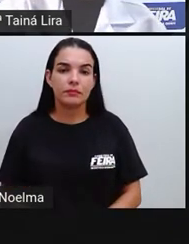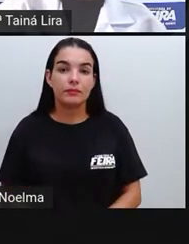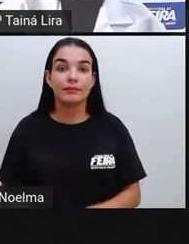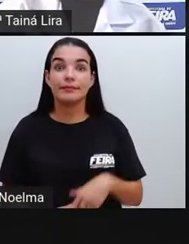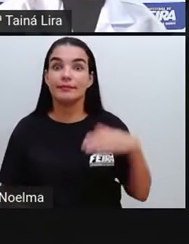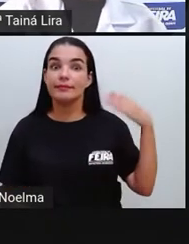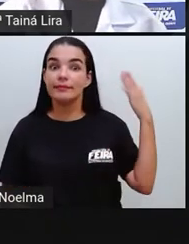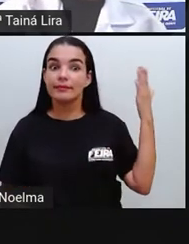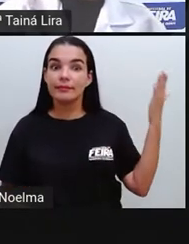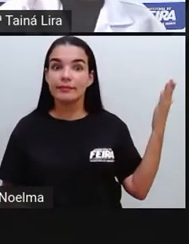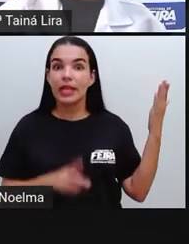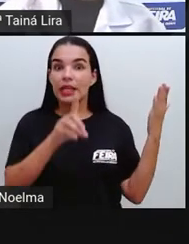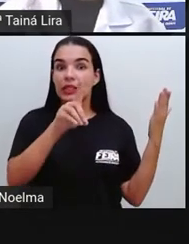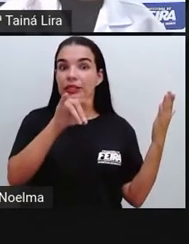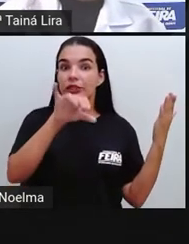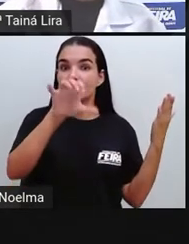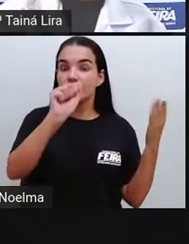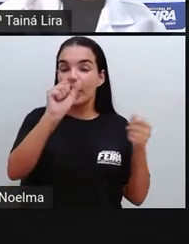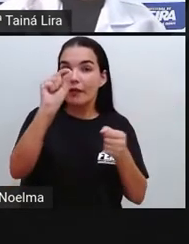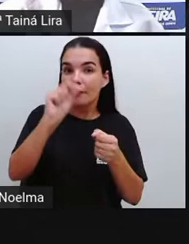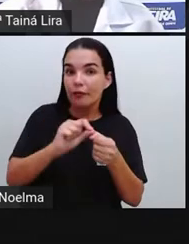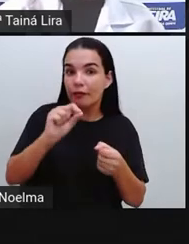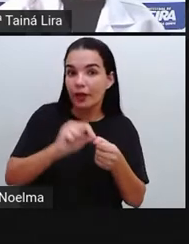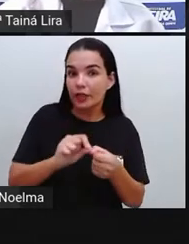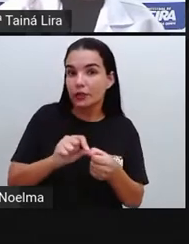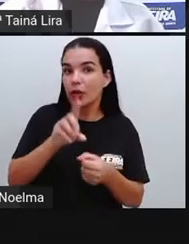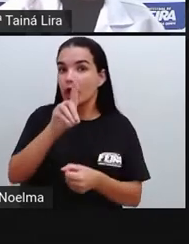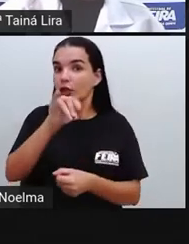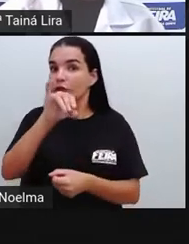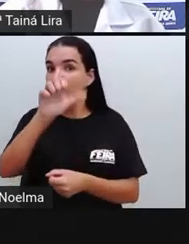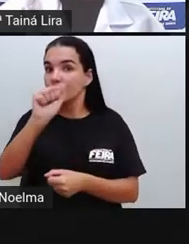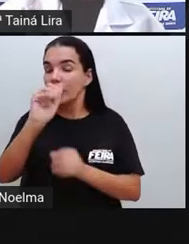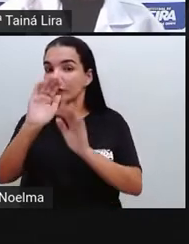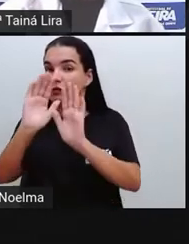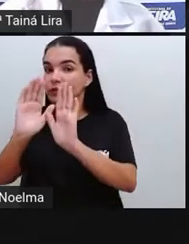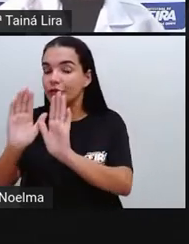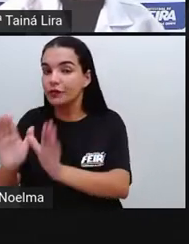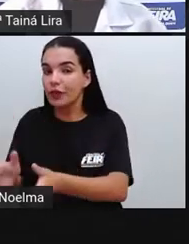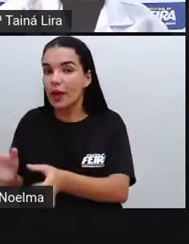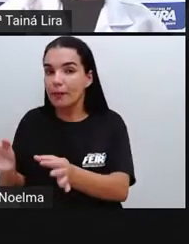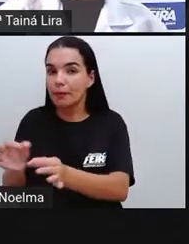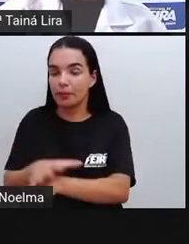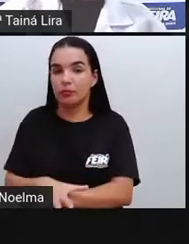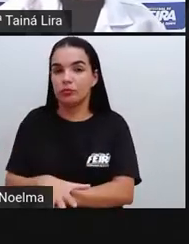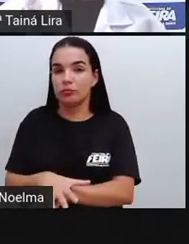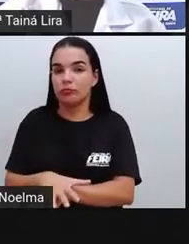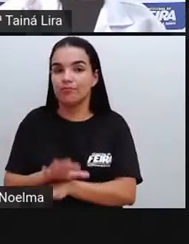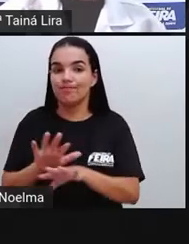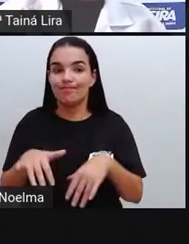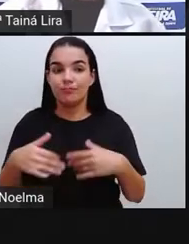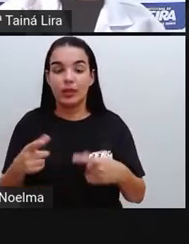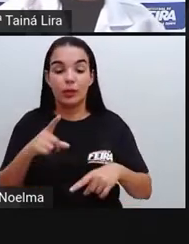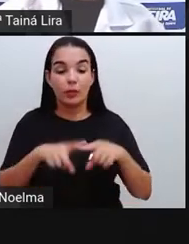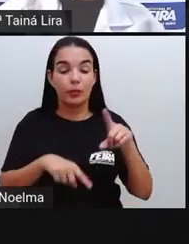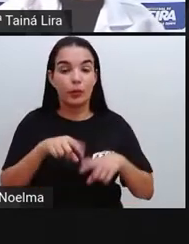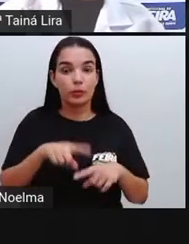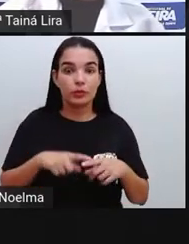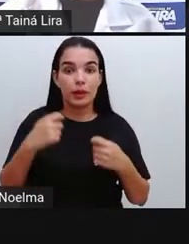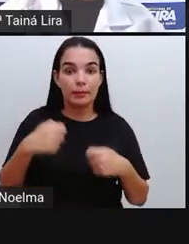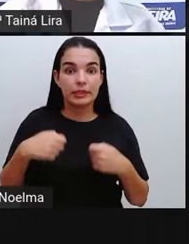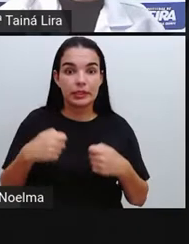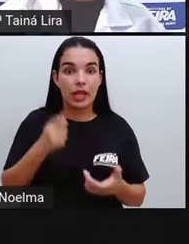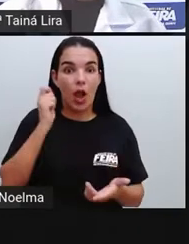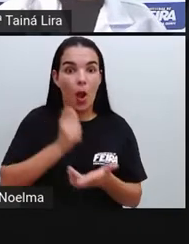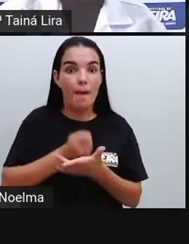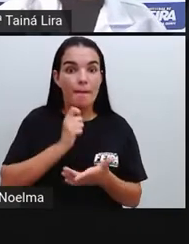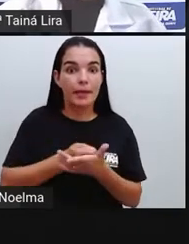A data de fabricação e data de validade. Então, os produtos, né? Eles são obrigados aí a